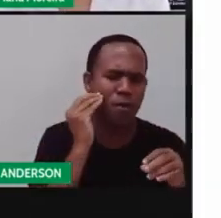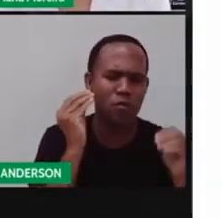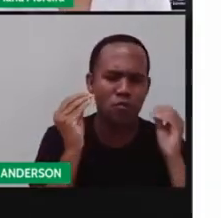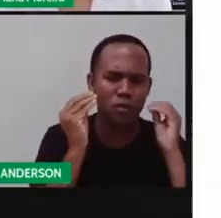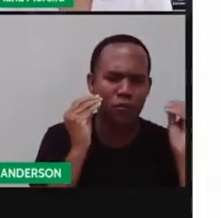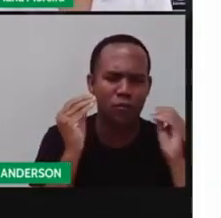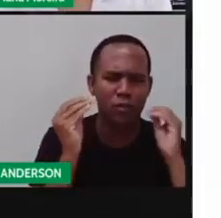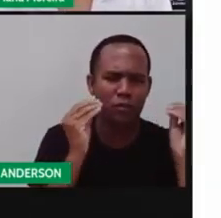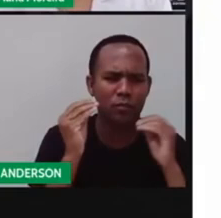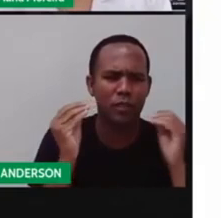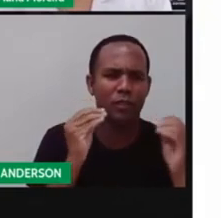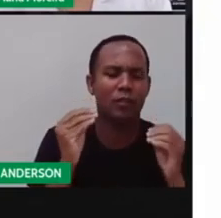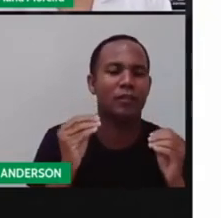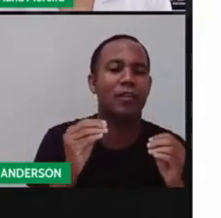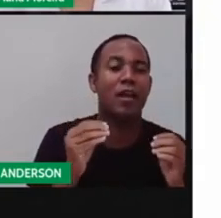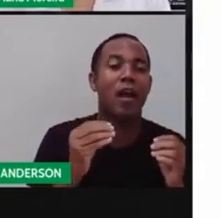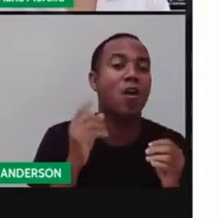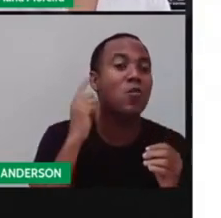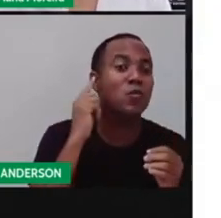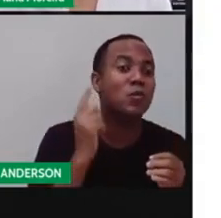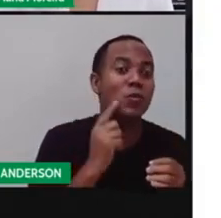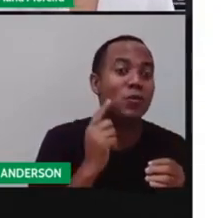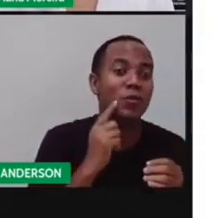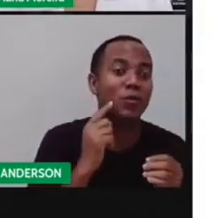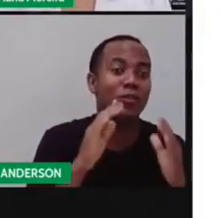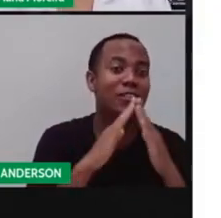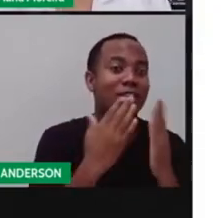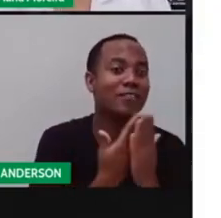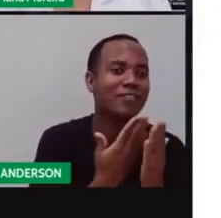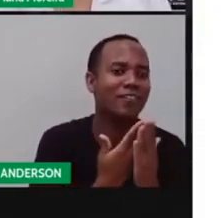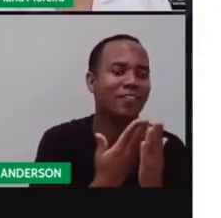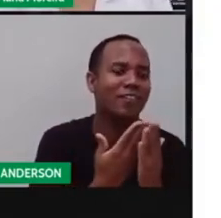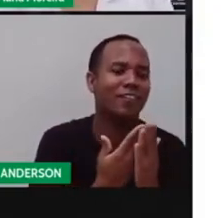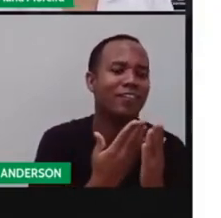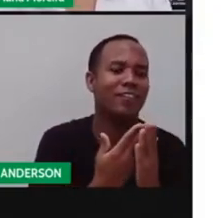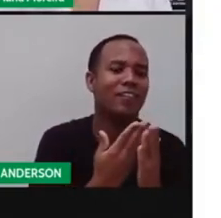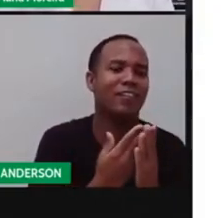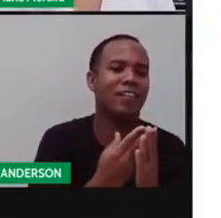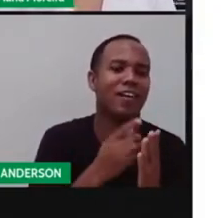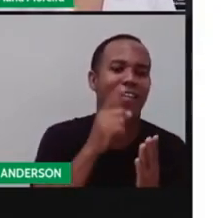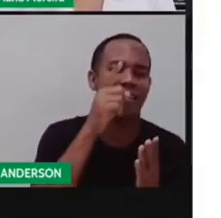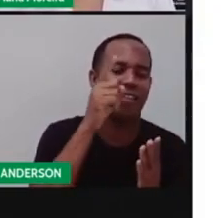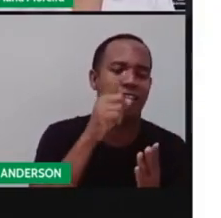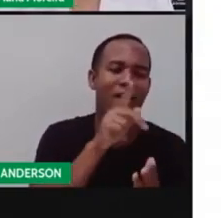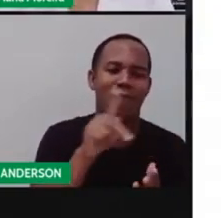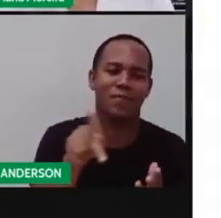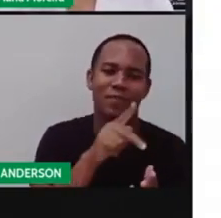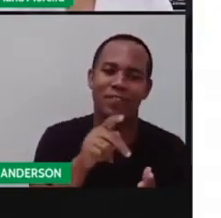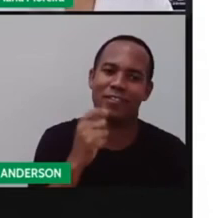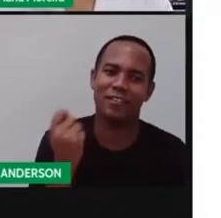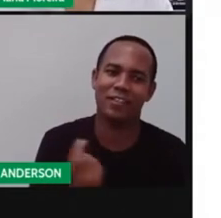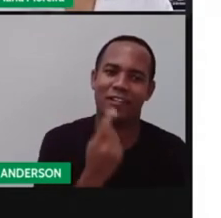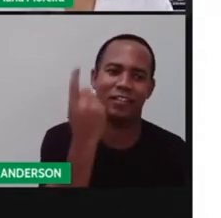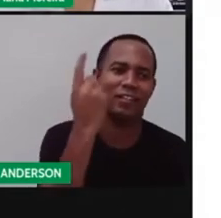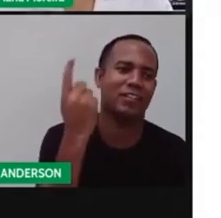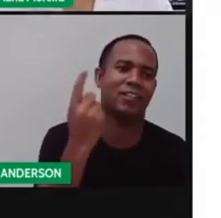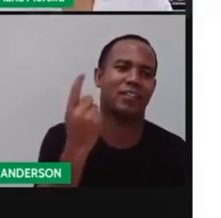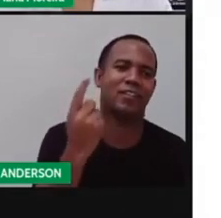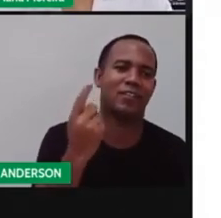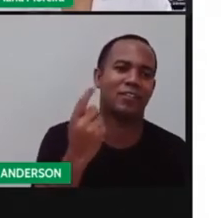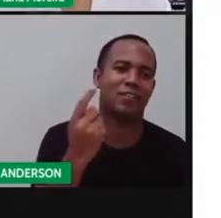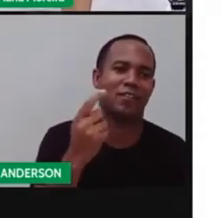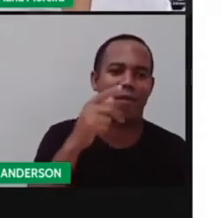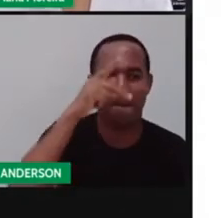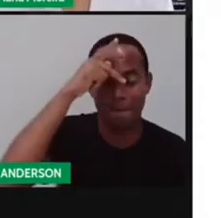Clara, Pietro e João, né? Os alunos surdos aí, de professor Anderson, né? Lá do